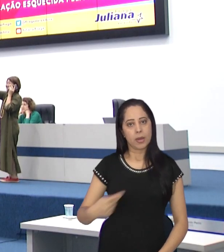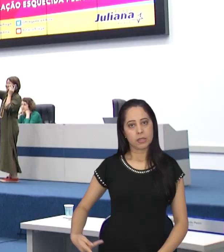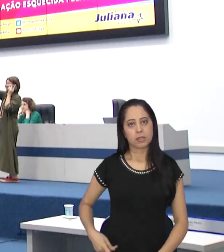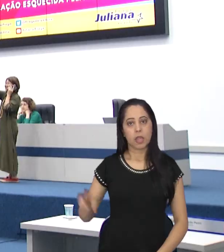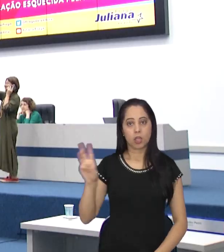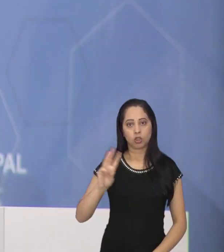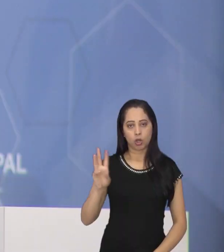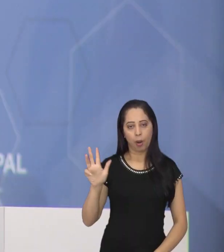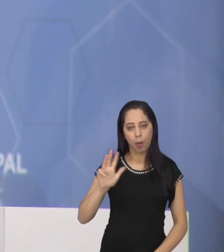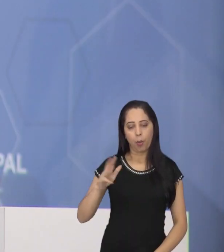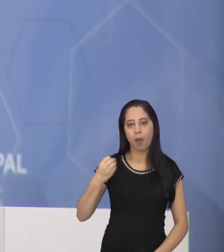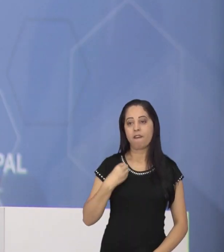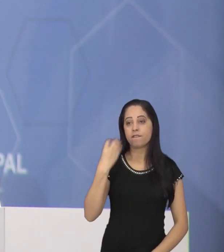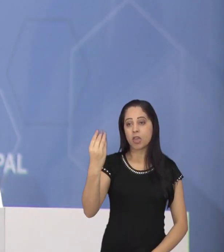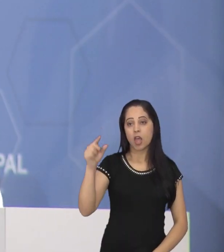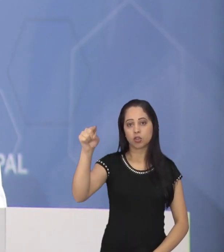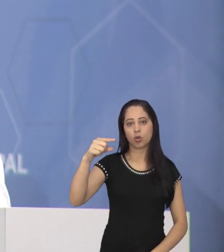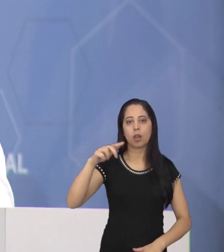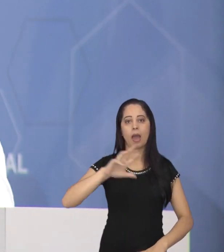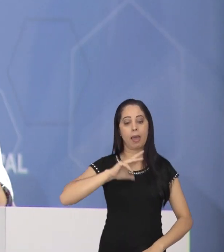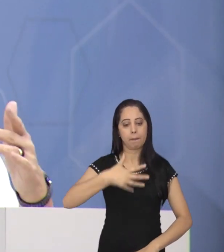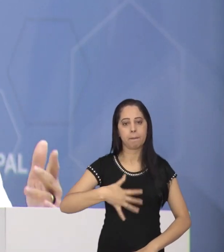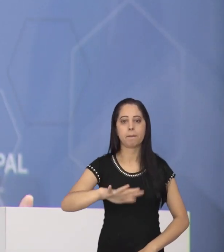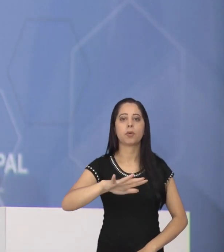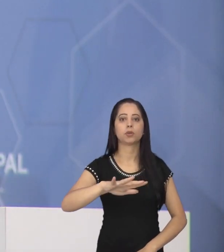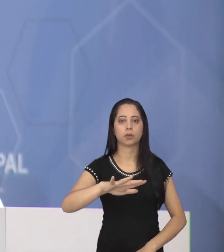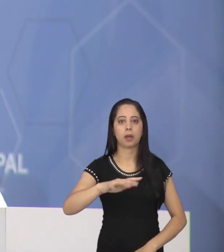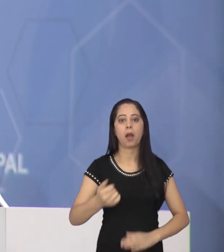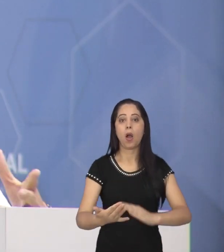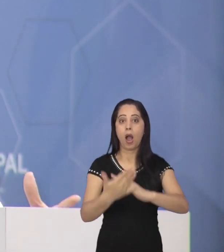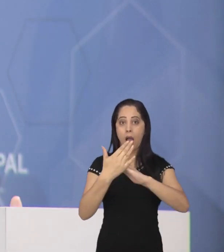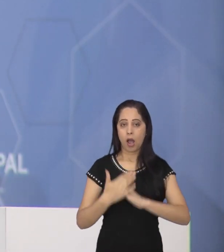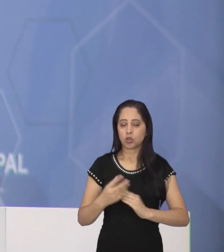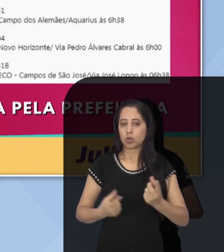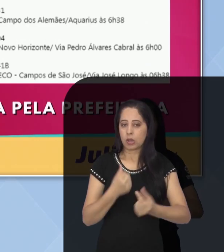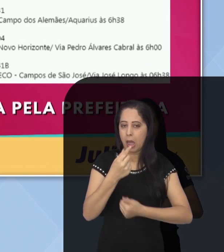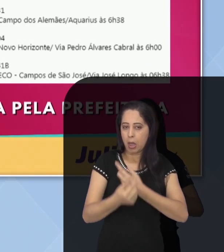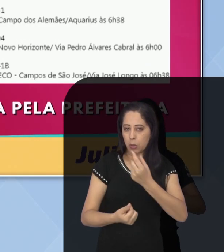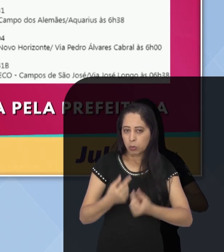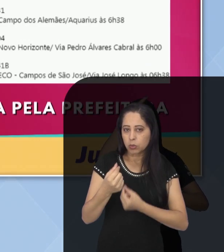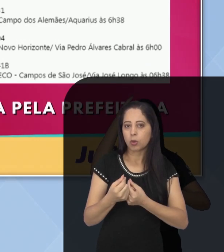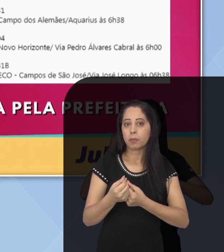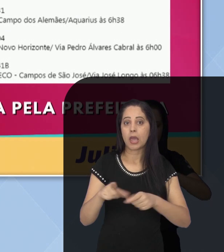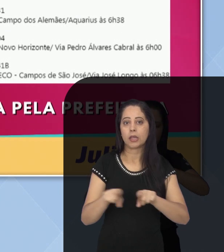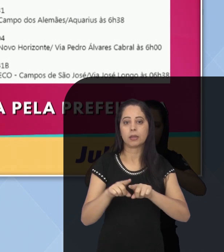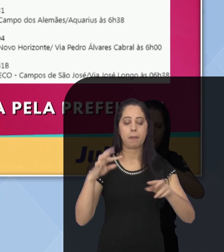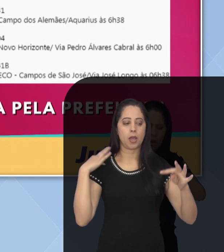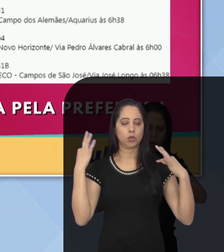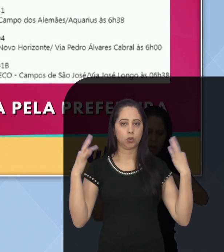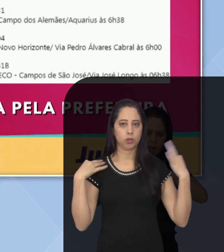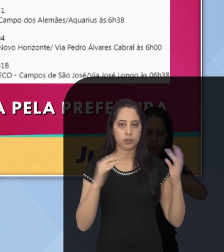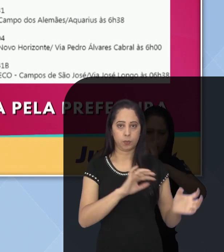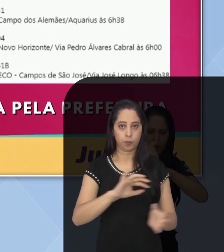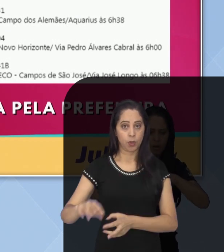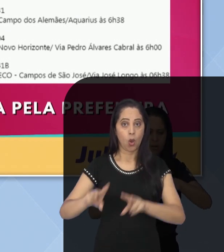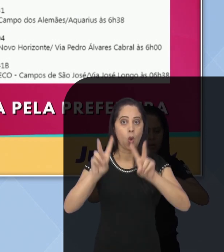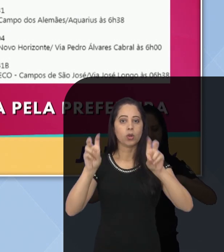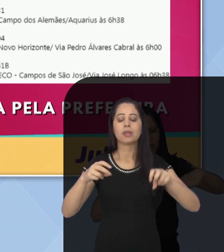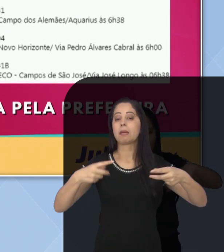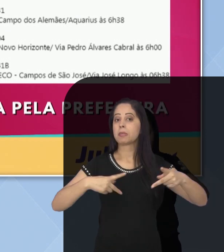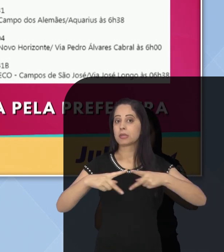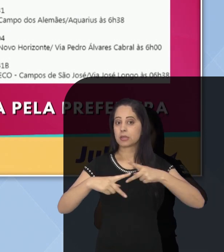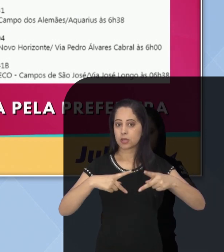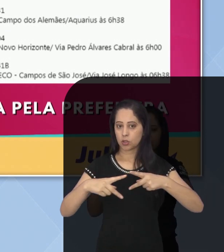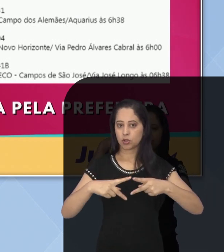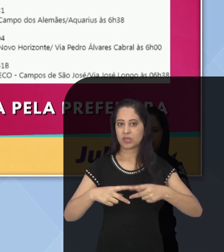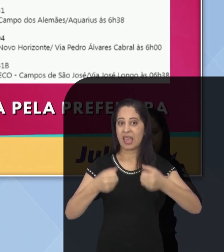segundo a parlamentar, podem ajudar na cultura, economia e turismo do nosso país. Já sobre a cidade, a parlamentar criticou a